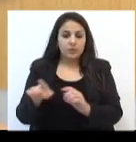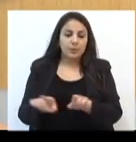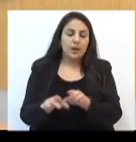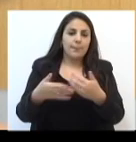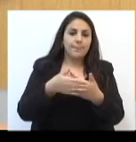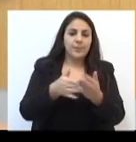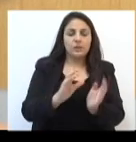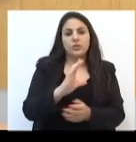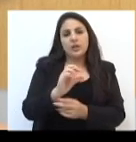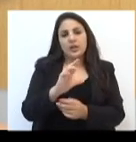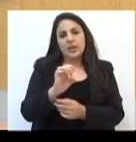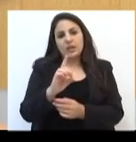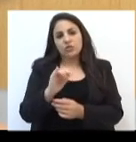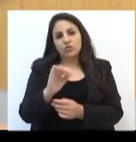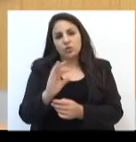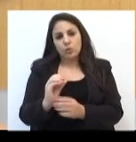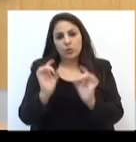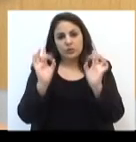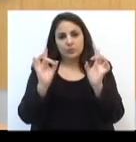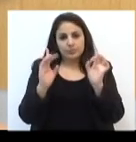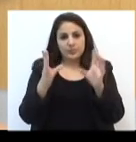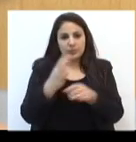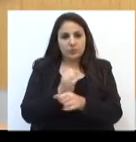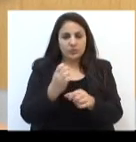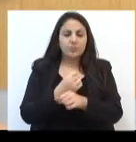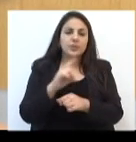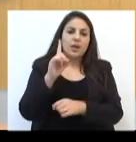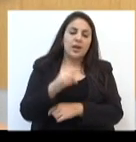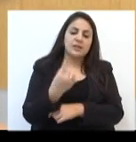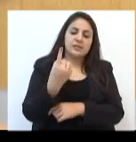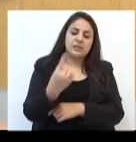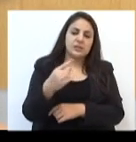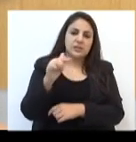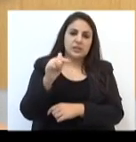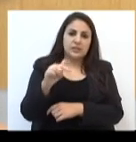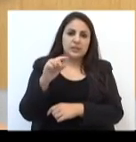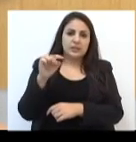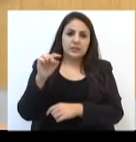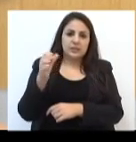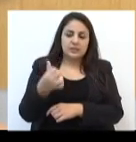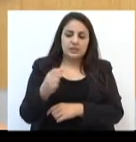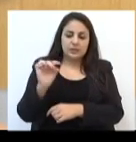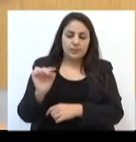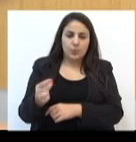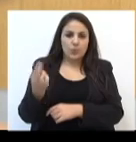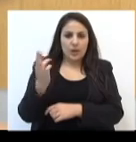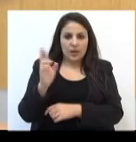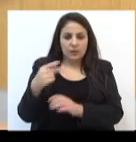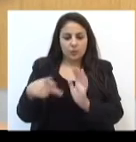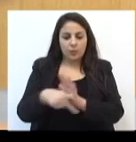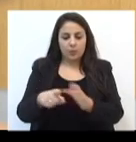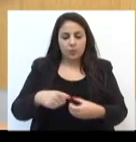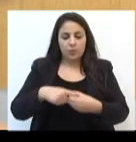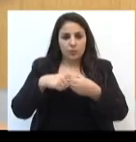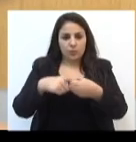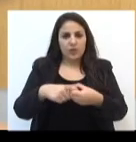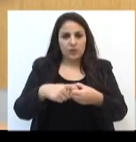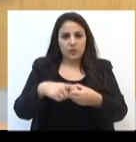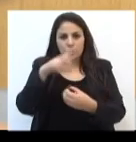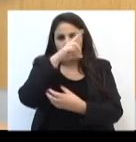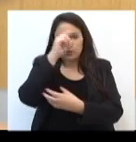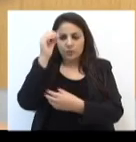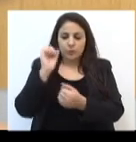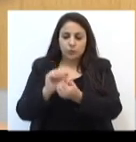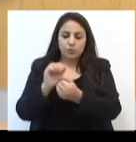abertura de crédito especial no orçamento. São R 176 mil para convênio entre o